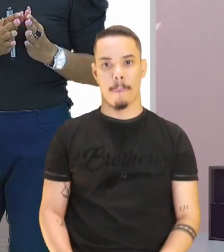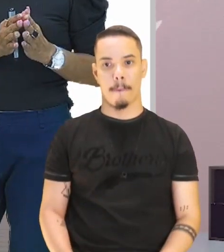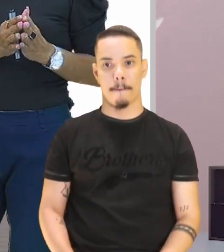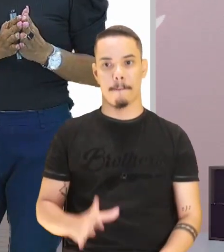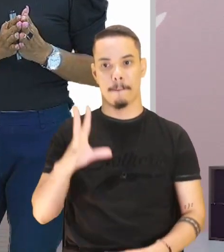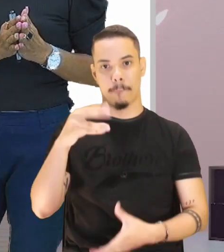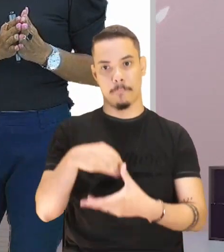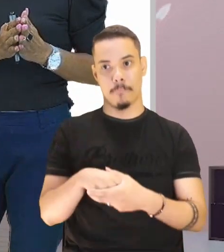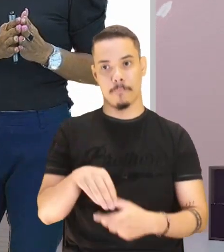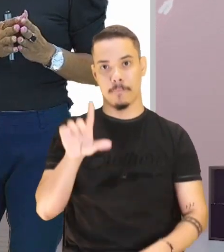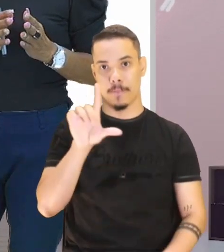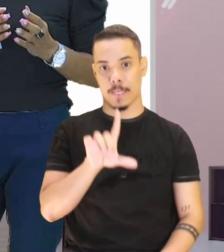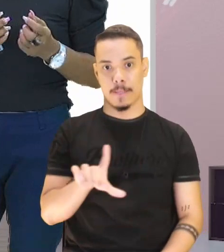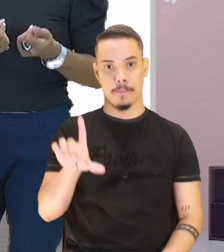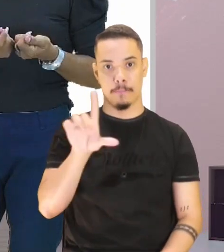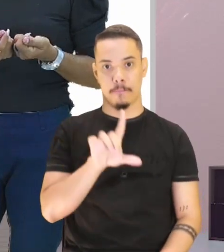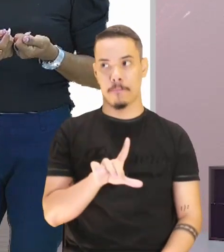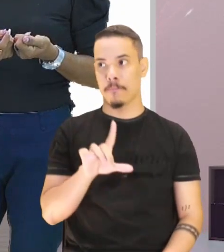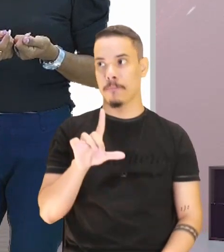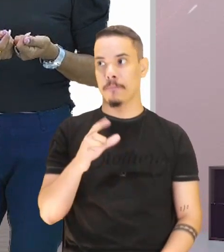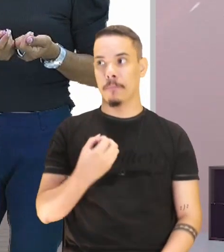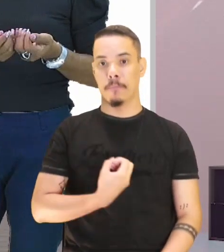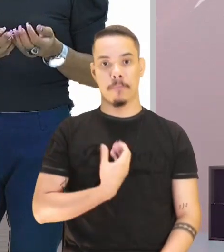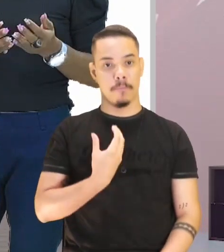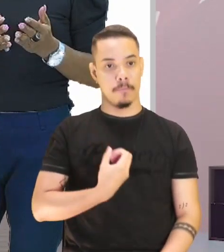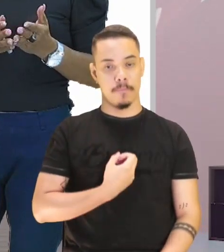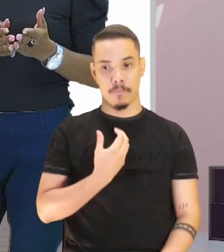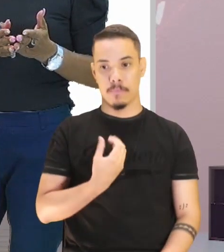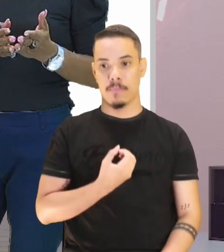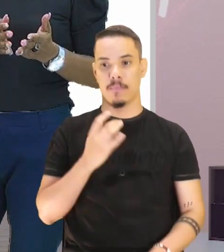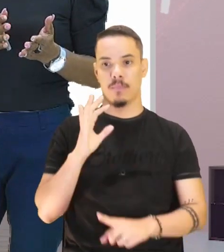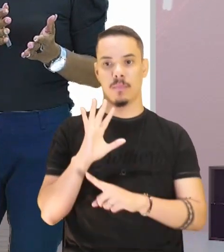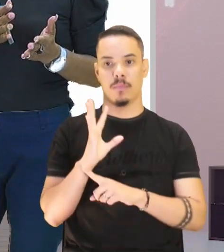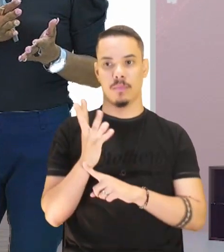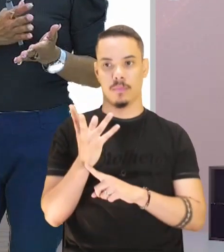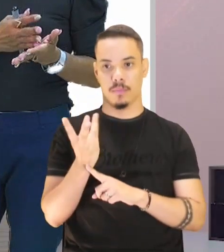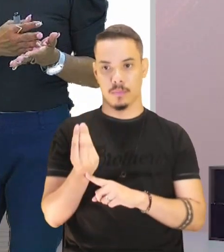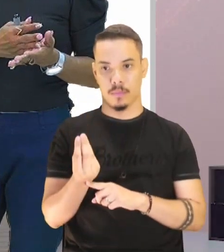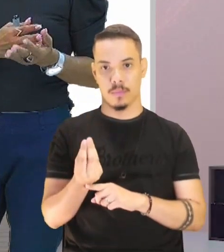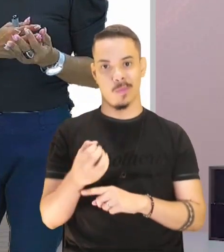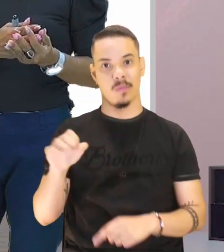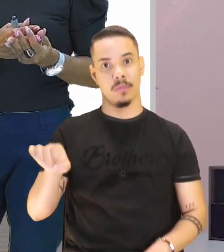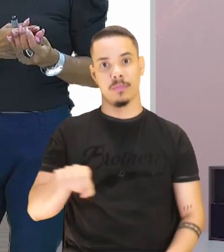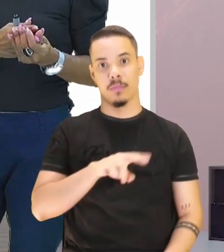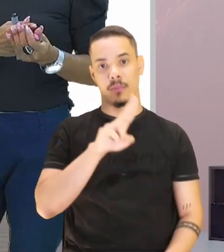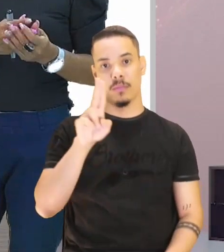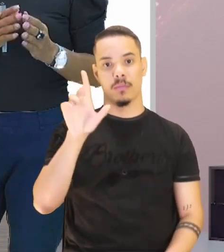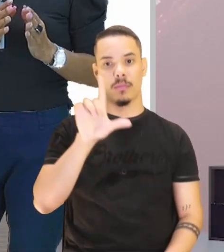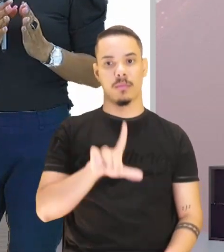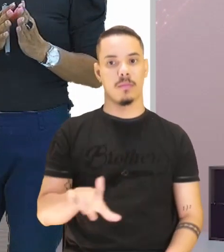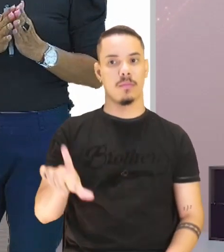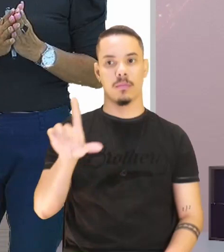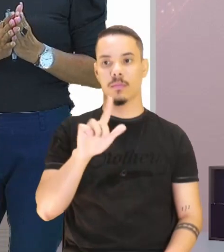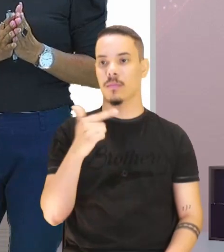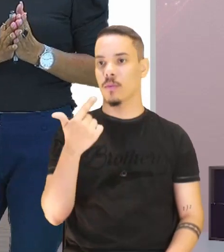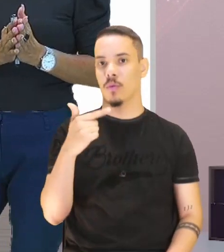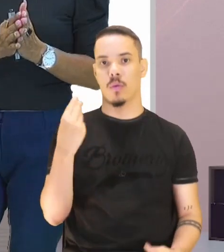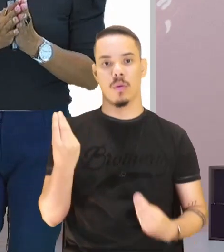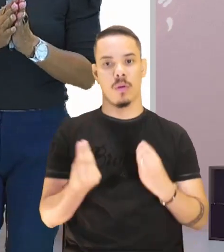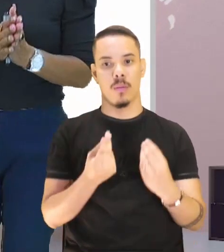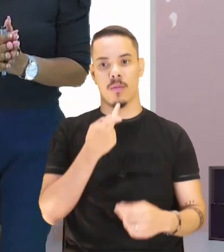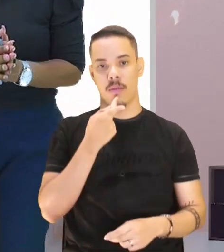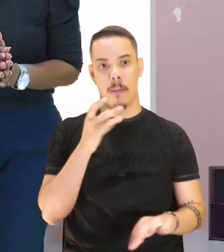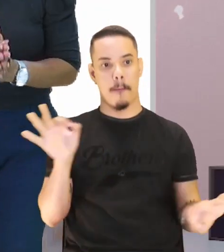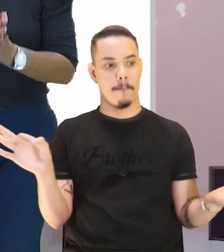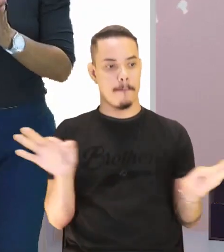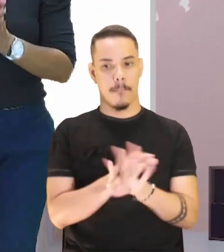na literatura, nessa produção artística ou literária, não tem como dizer assim, pronto,